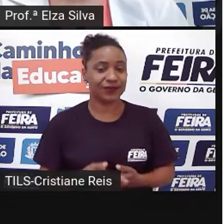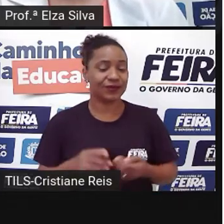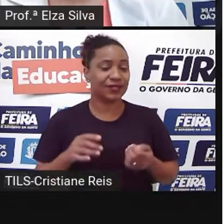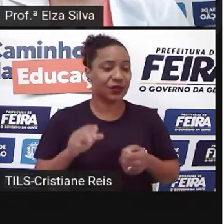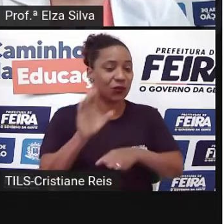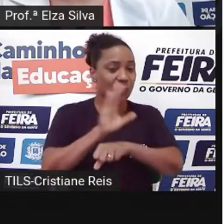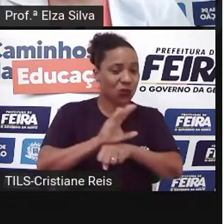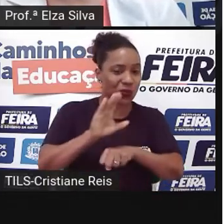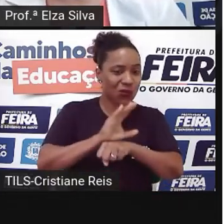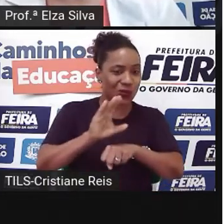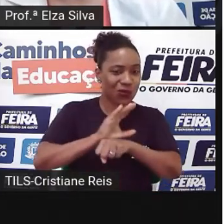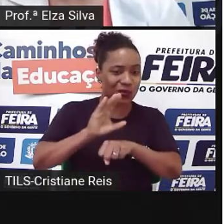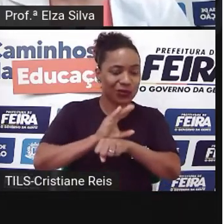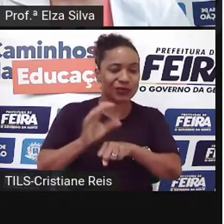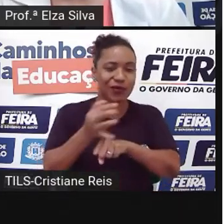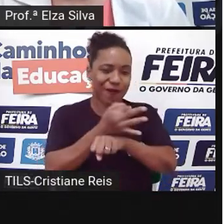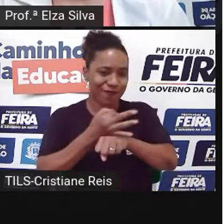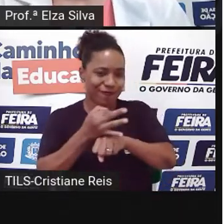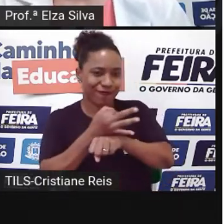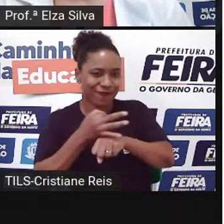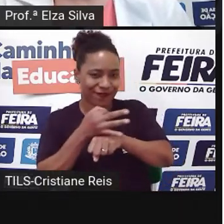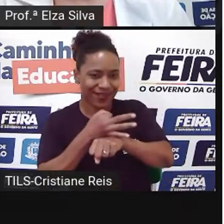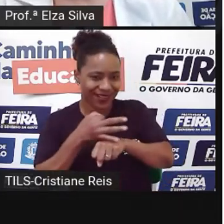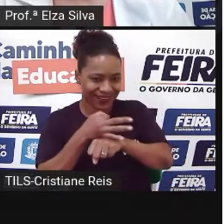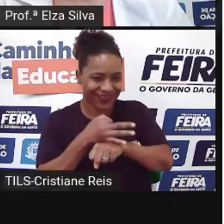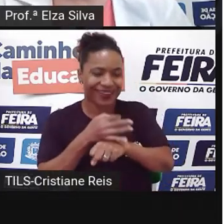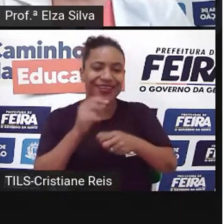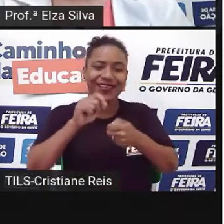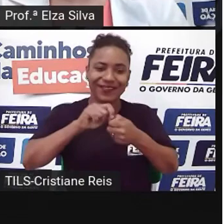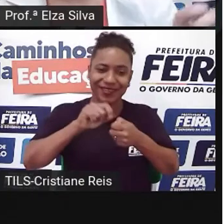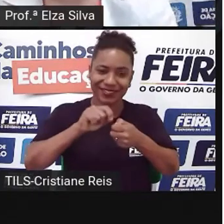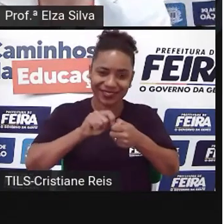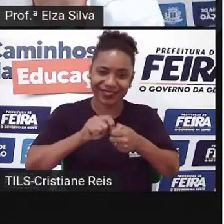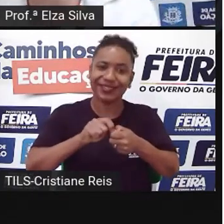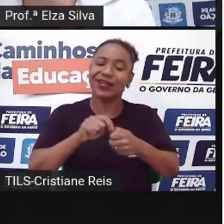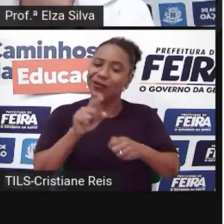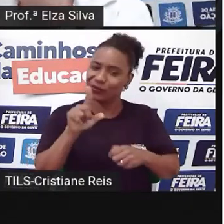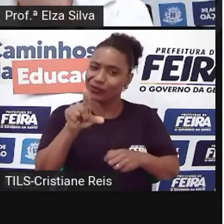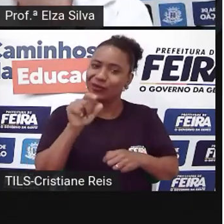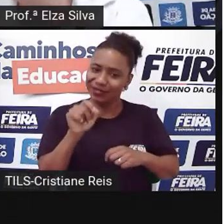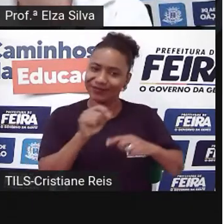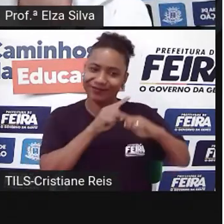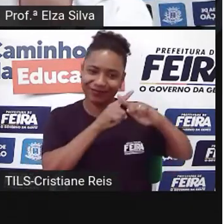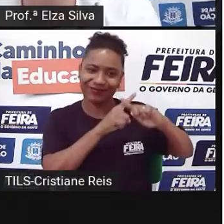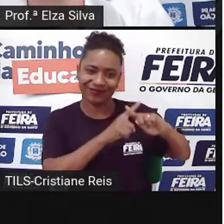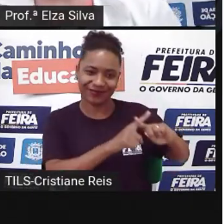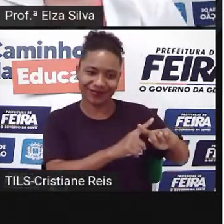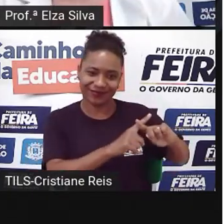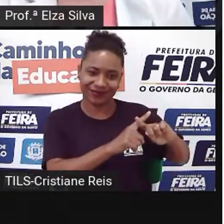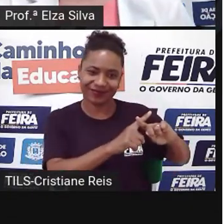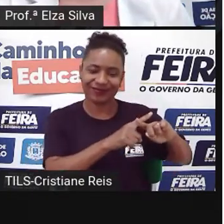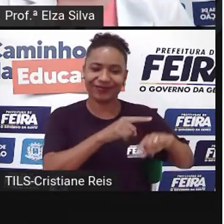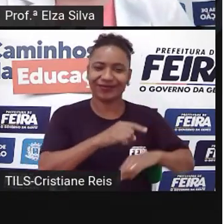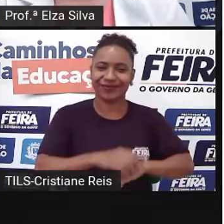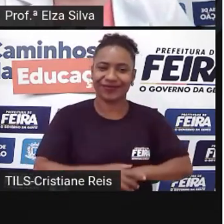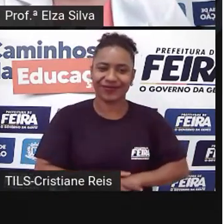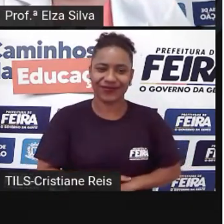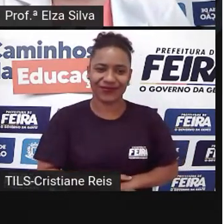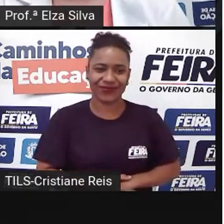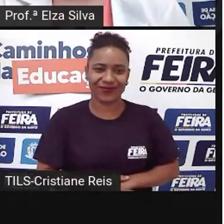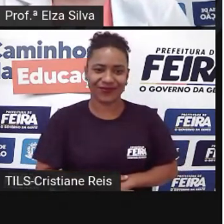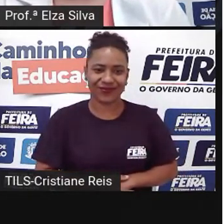curso de férias Eu escolhi este Então se você escolheu Marque o X Ok Students